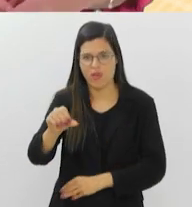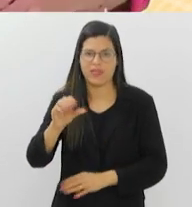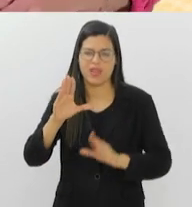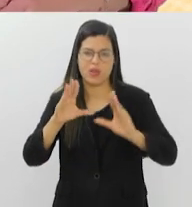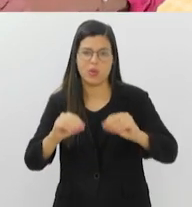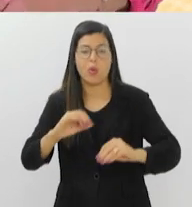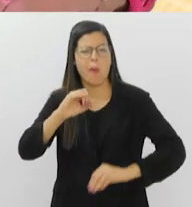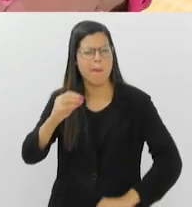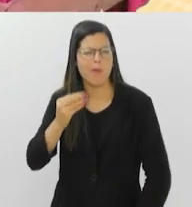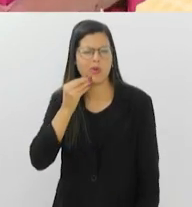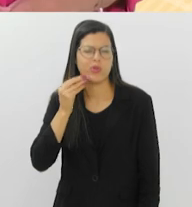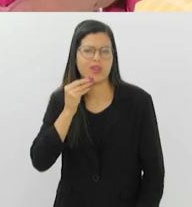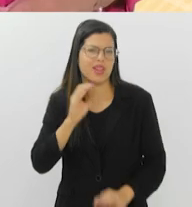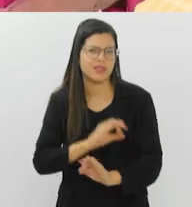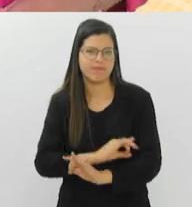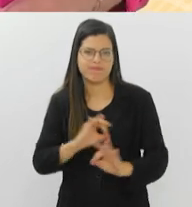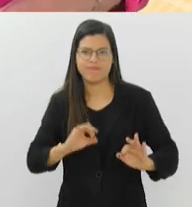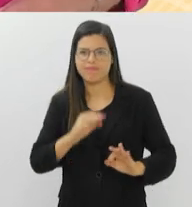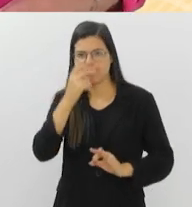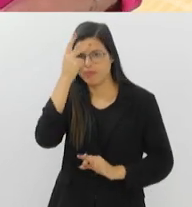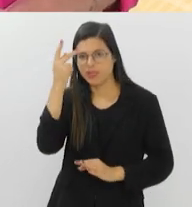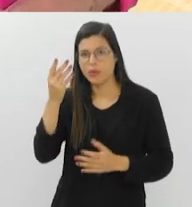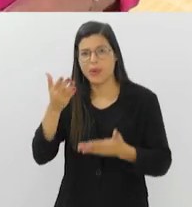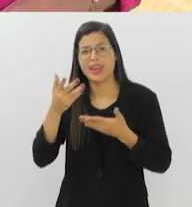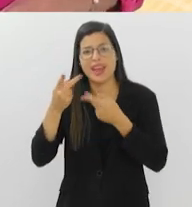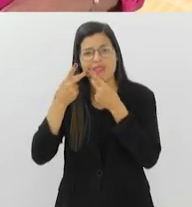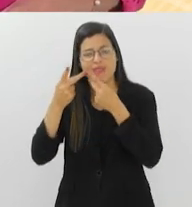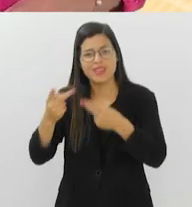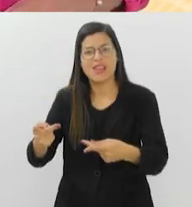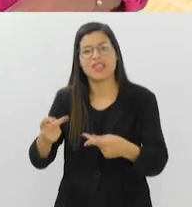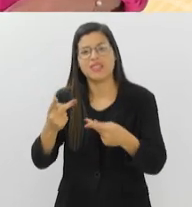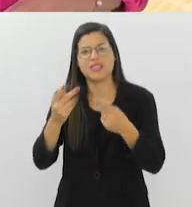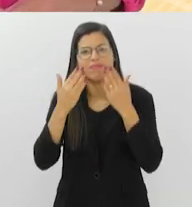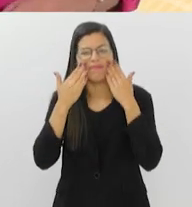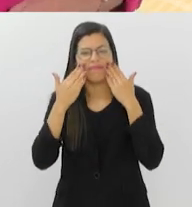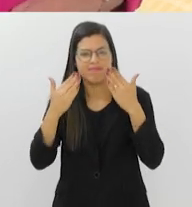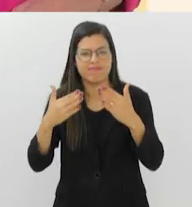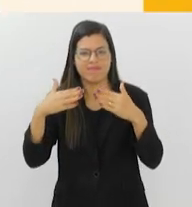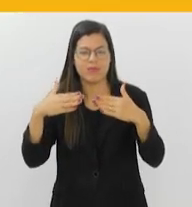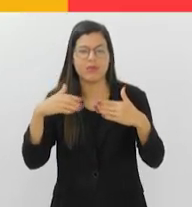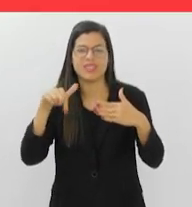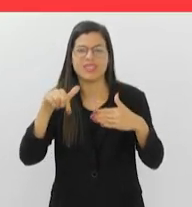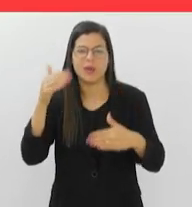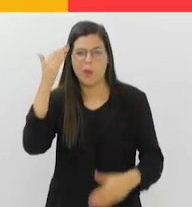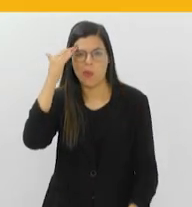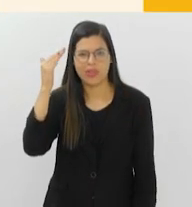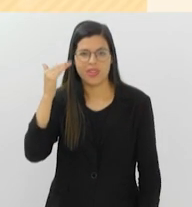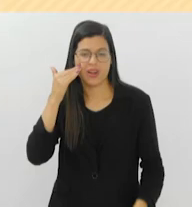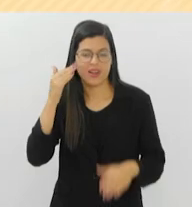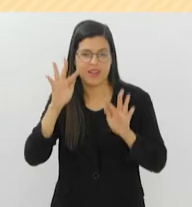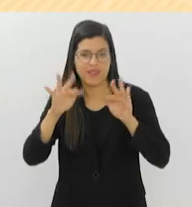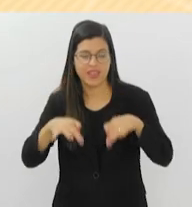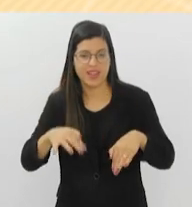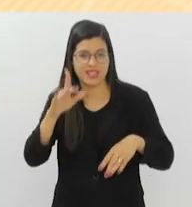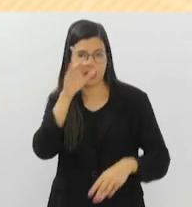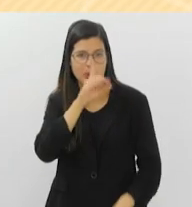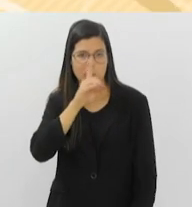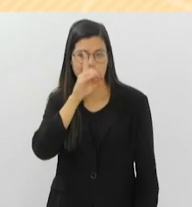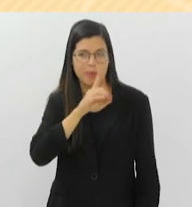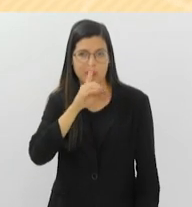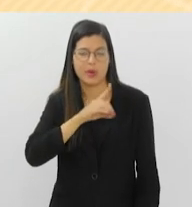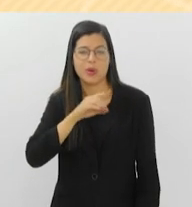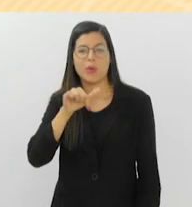oportunidade para quem não quer perder a chance de visitar a exposição coreana, que se encerra neste domingo. A exposição